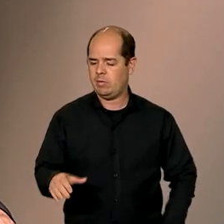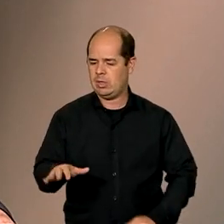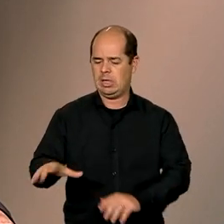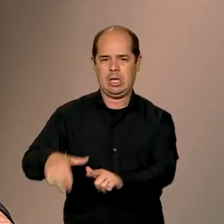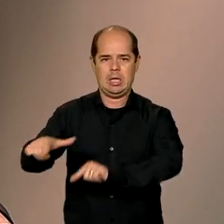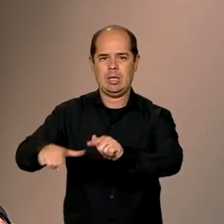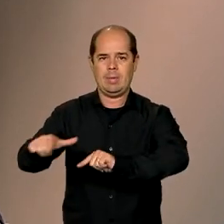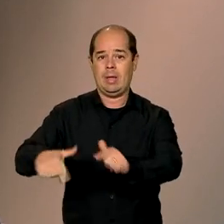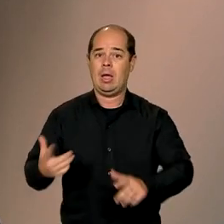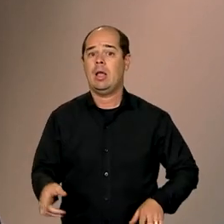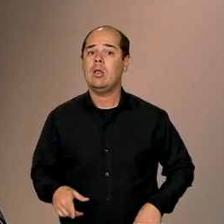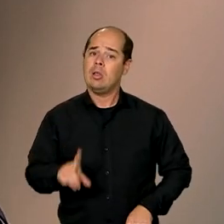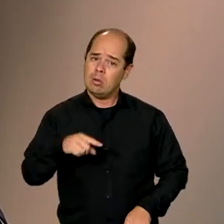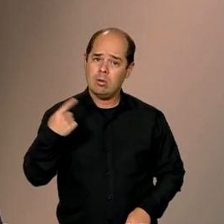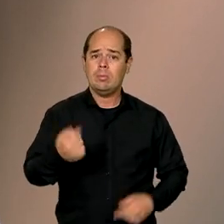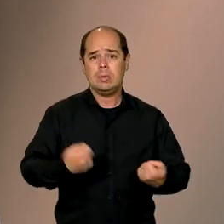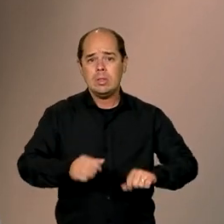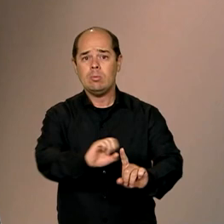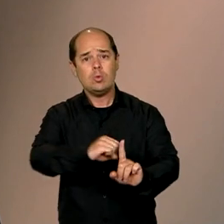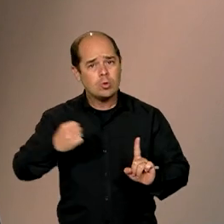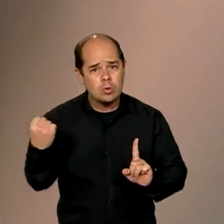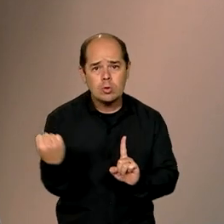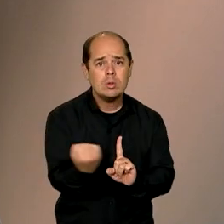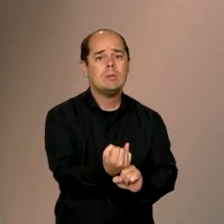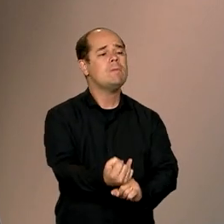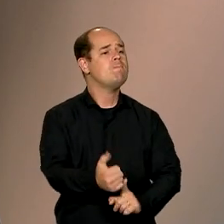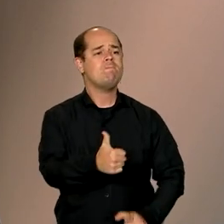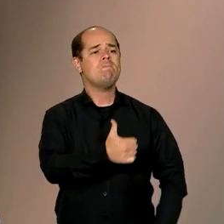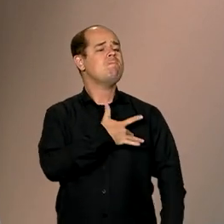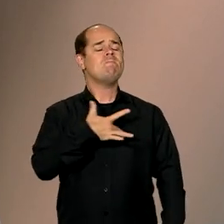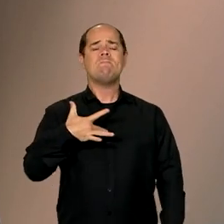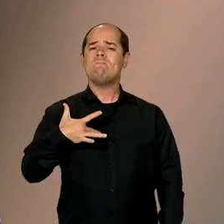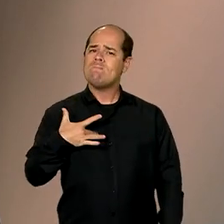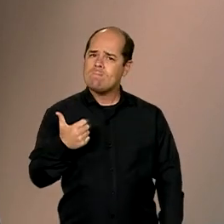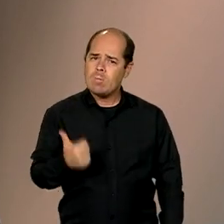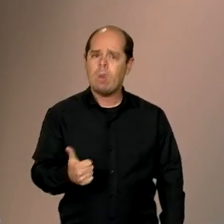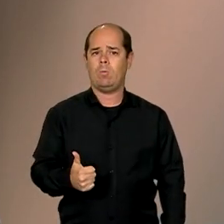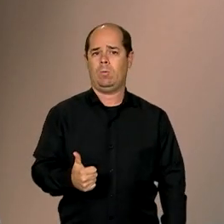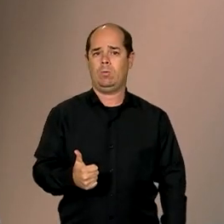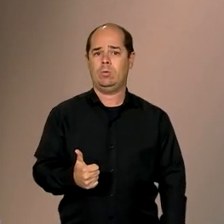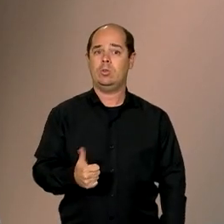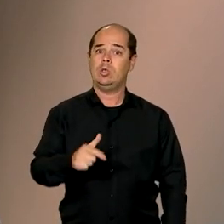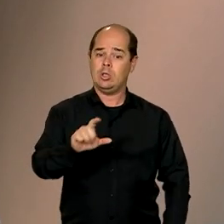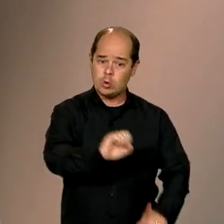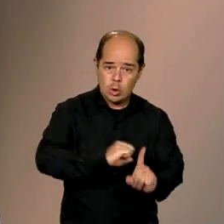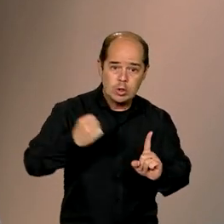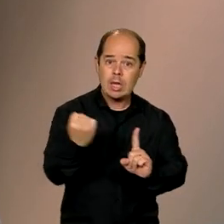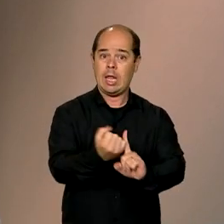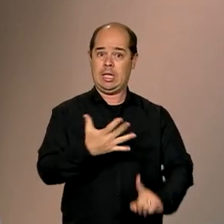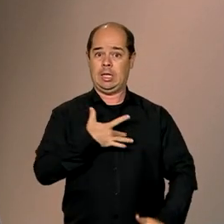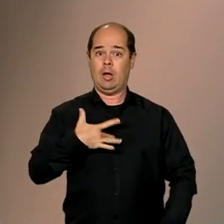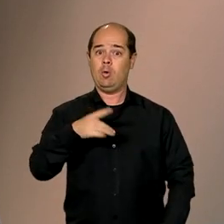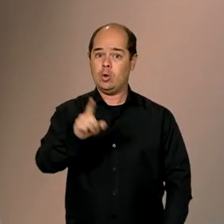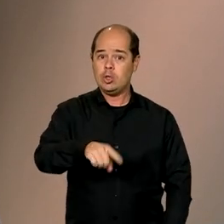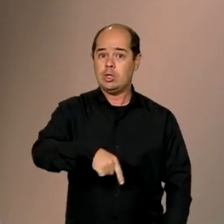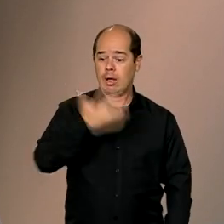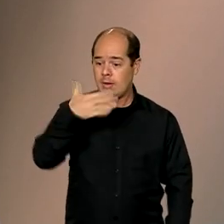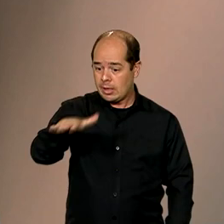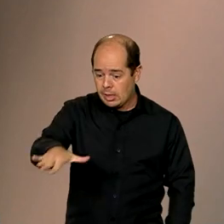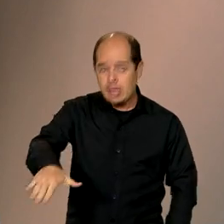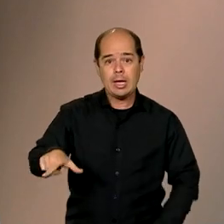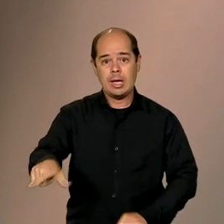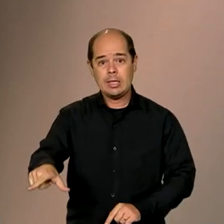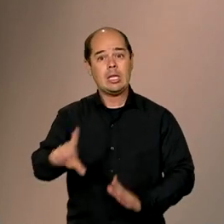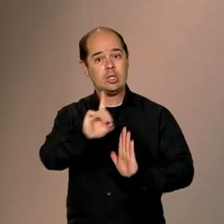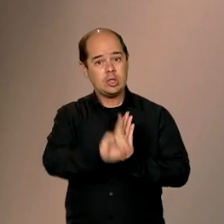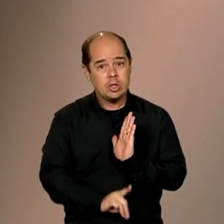precisamos ter uma sociedade saudável. Uma sociedade saudável pressupõe que as crianças e os jovens tenham direito à educação, acima de tudo,